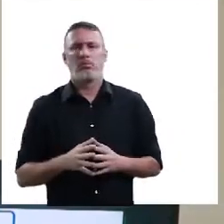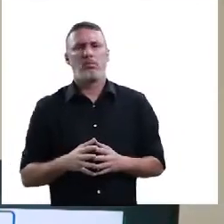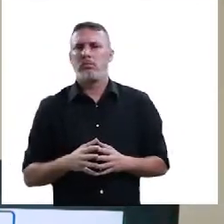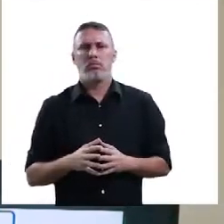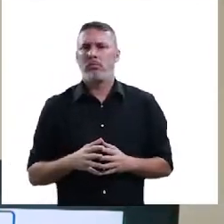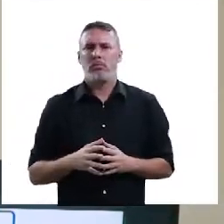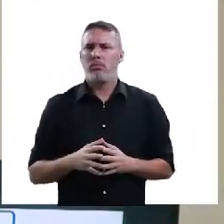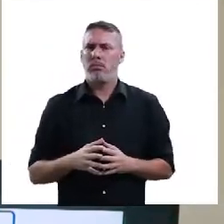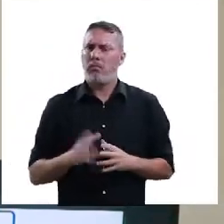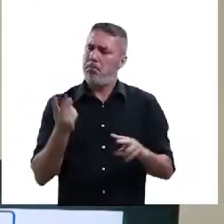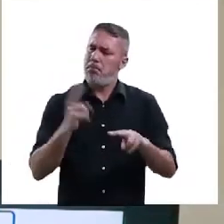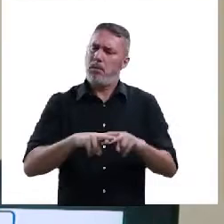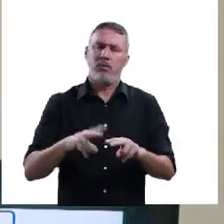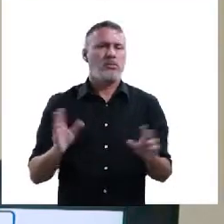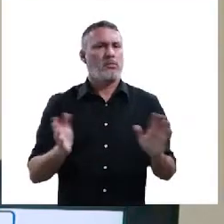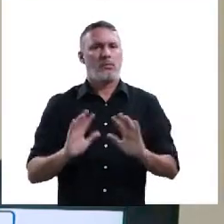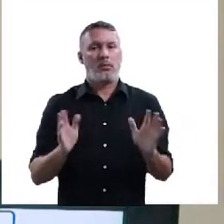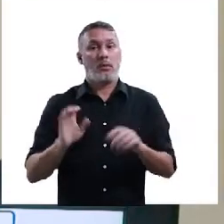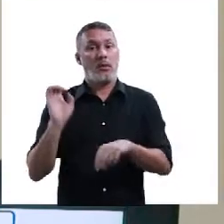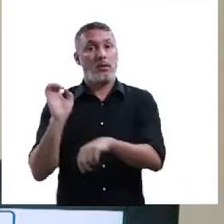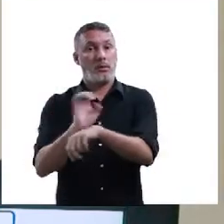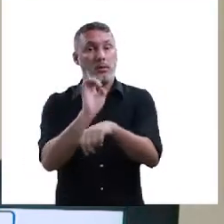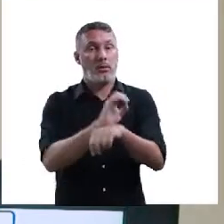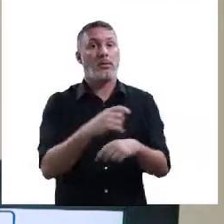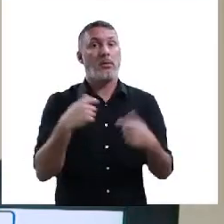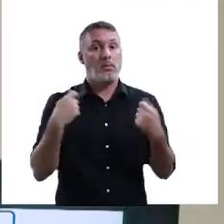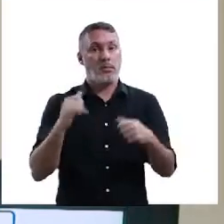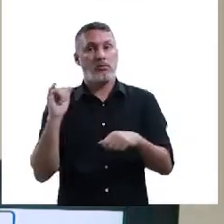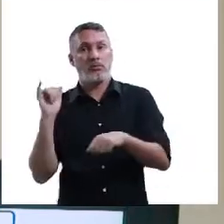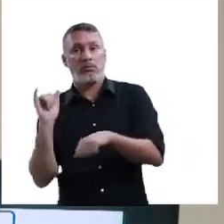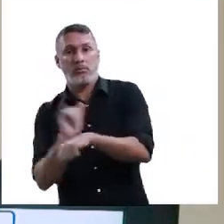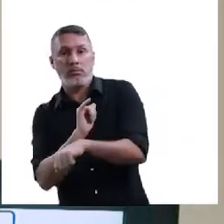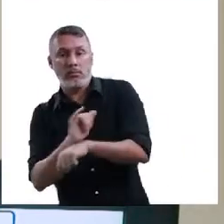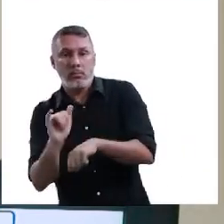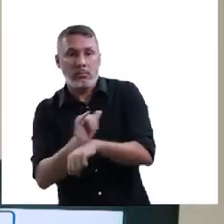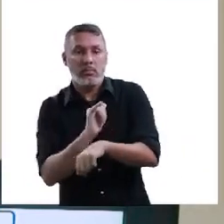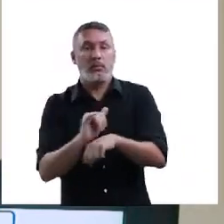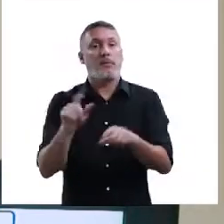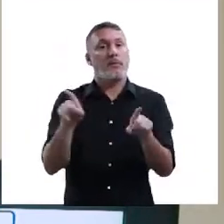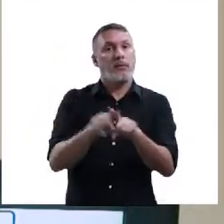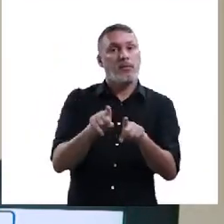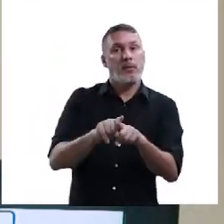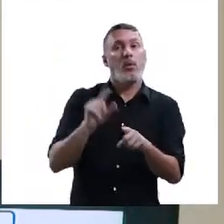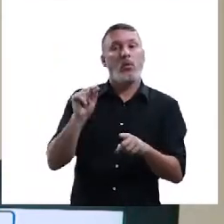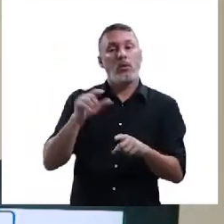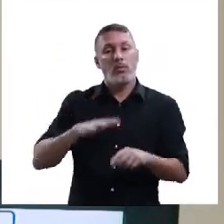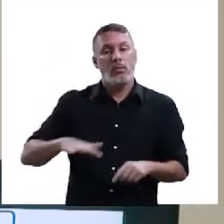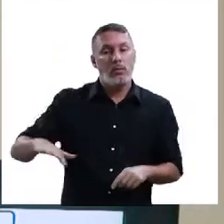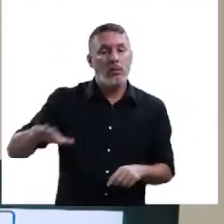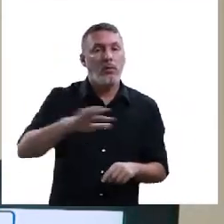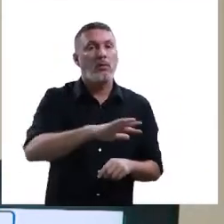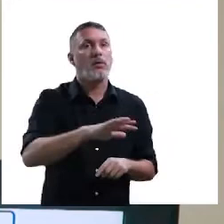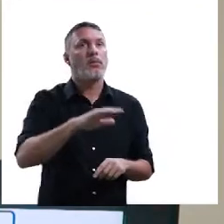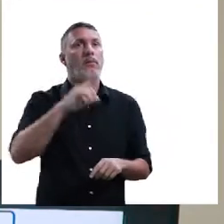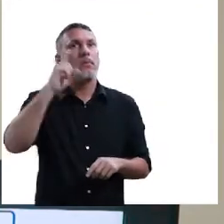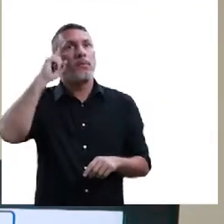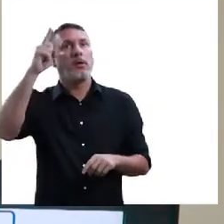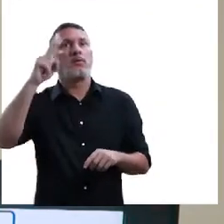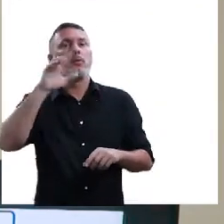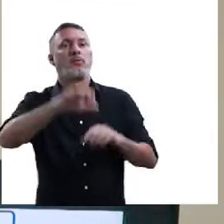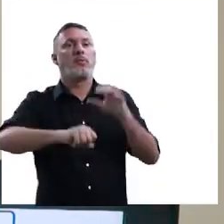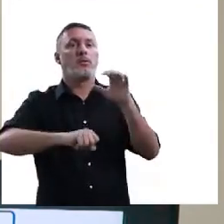O que o Estado pode fazer? Ah, vamos tirar esses animais. Não. O Estado precisa buscar alternativas ou a comunidade precisa buscar